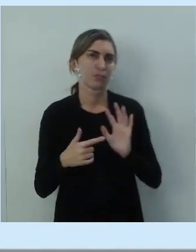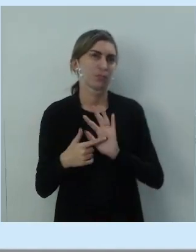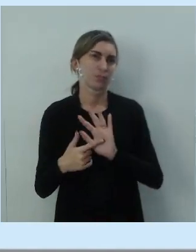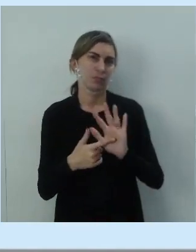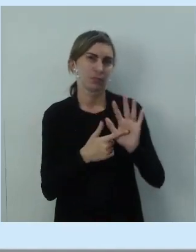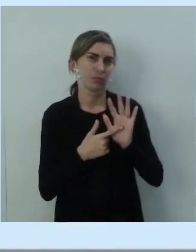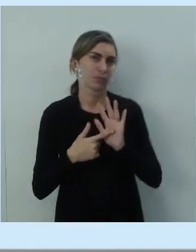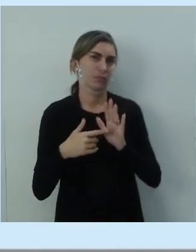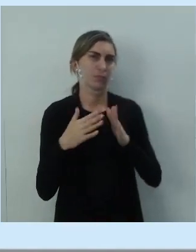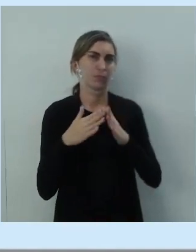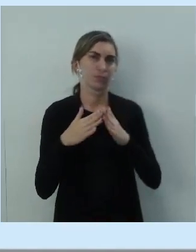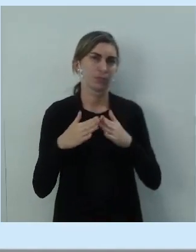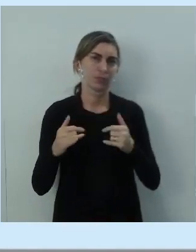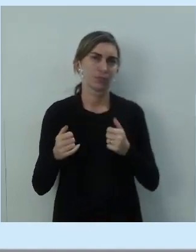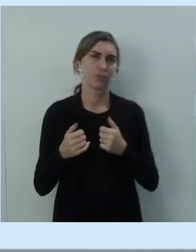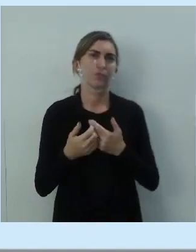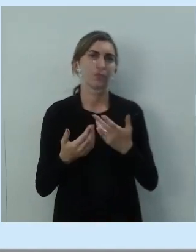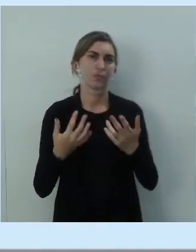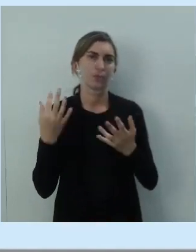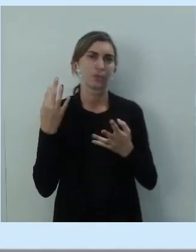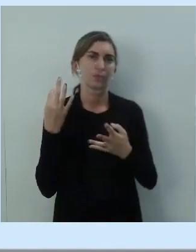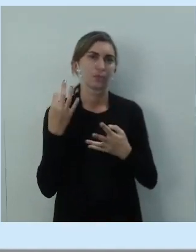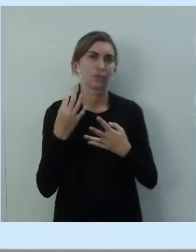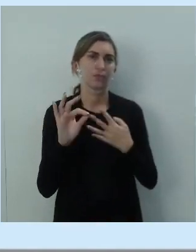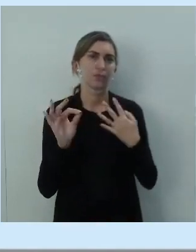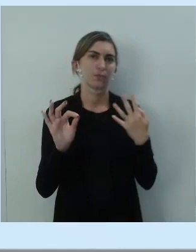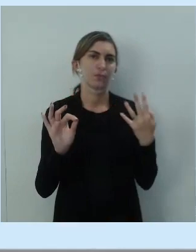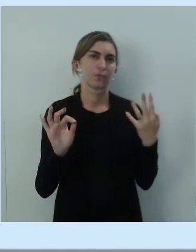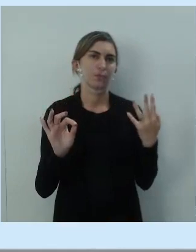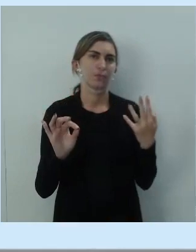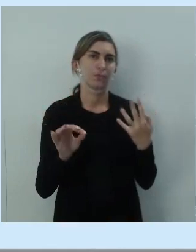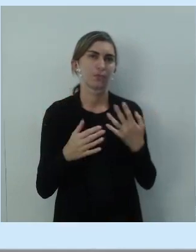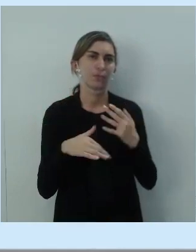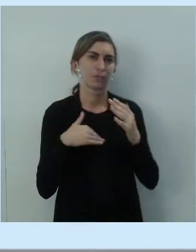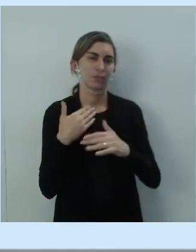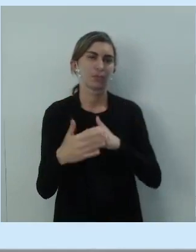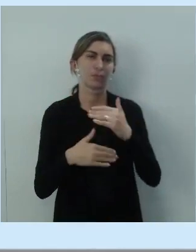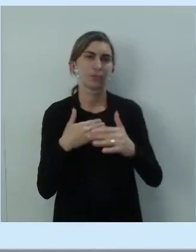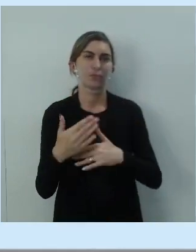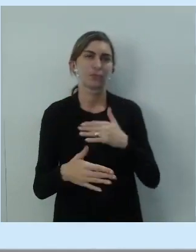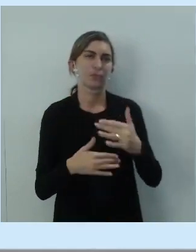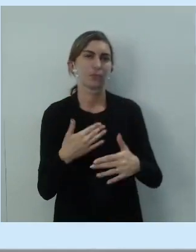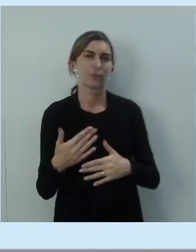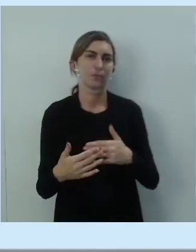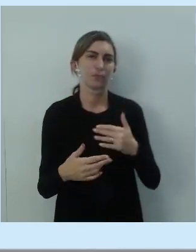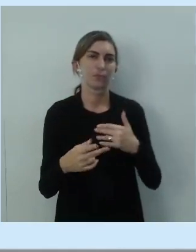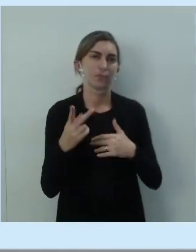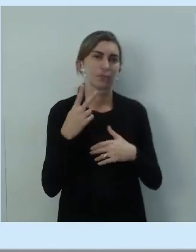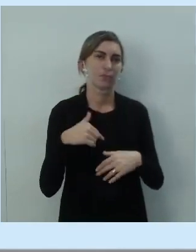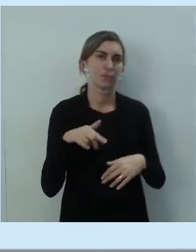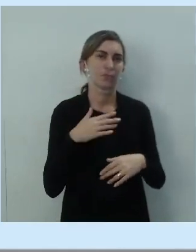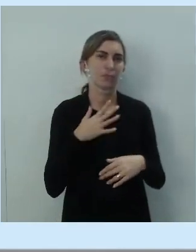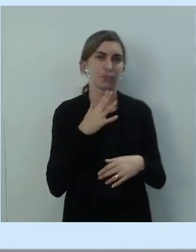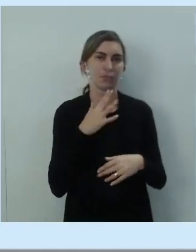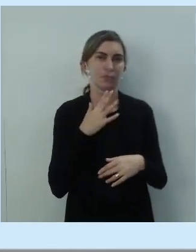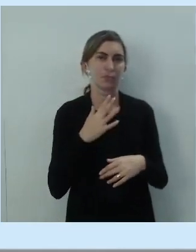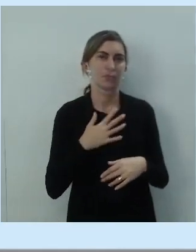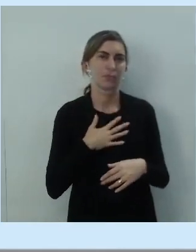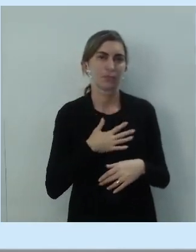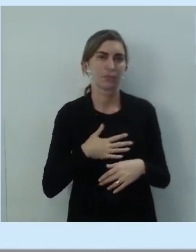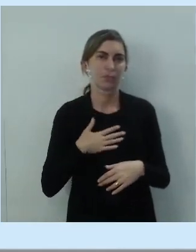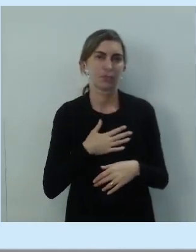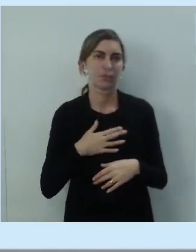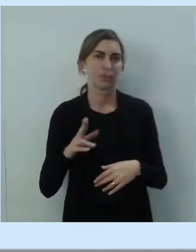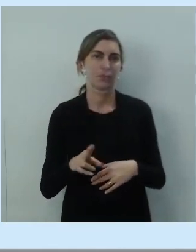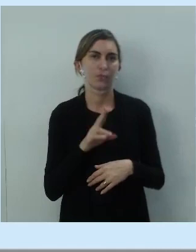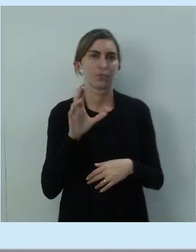pedido, essa afirmativa aí, em um processo de alguém que você conhece, utilizando o